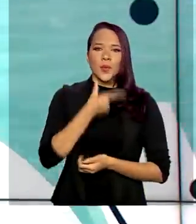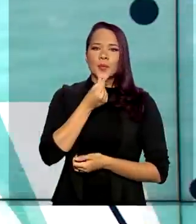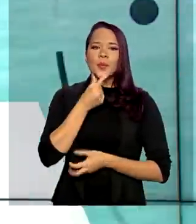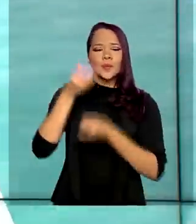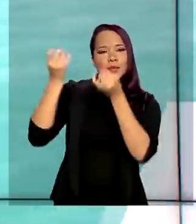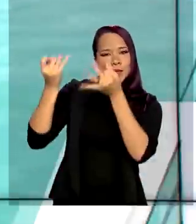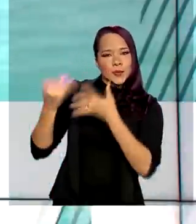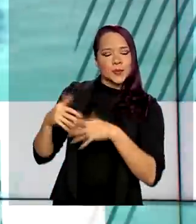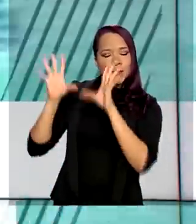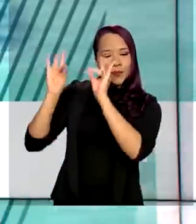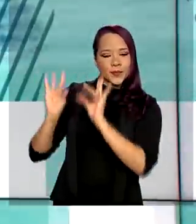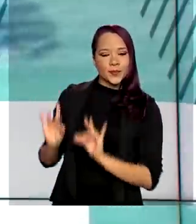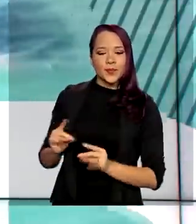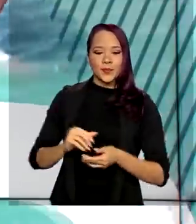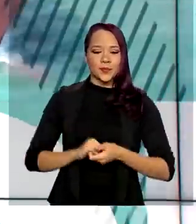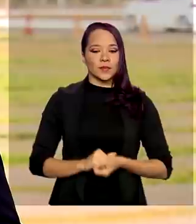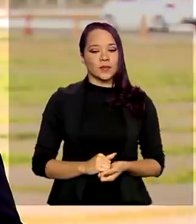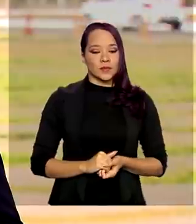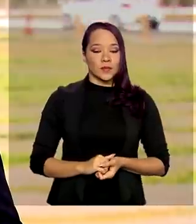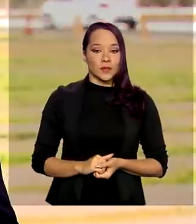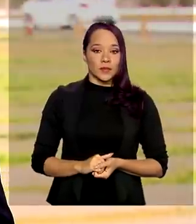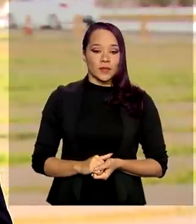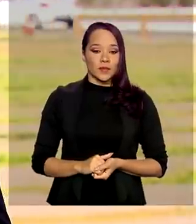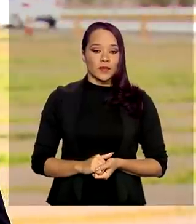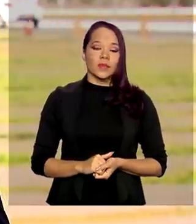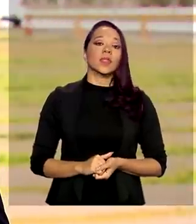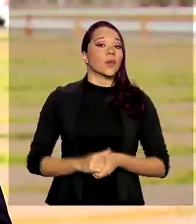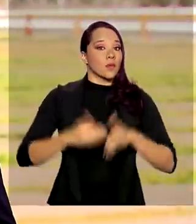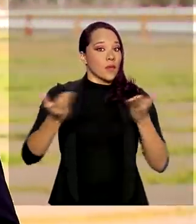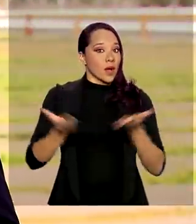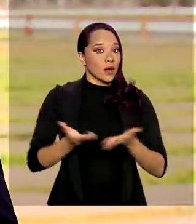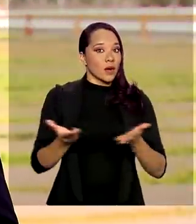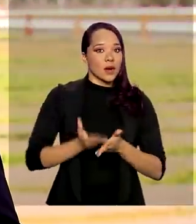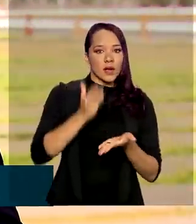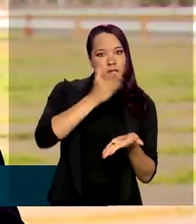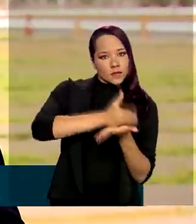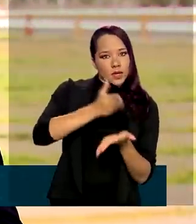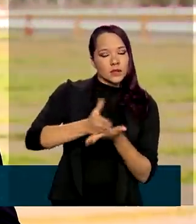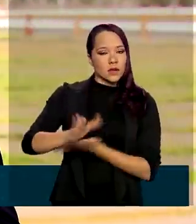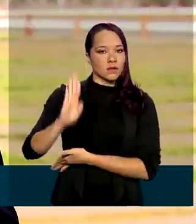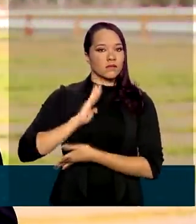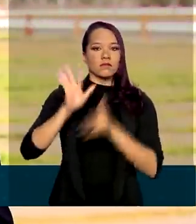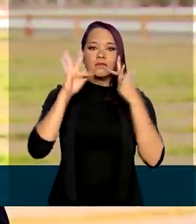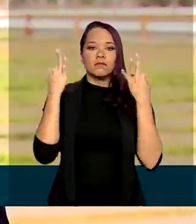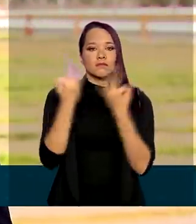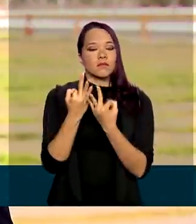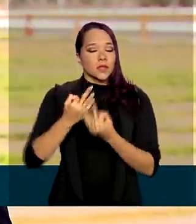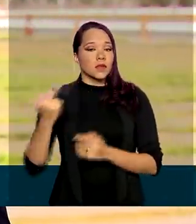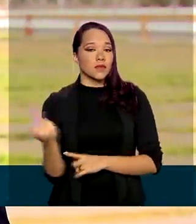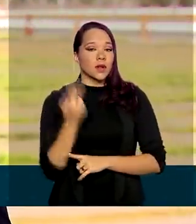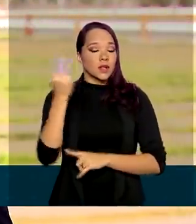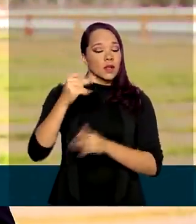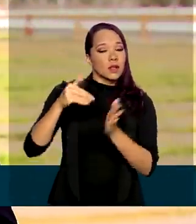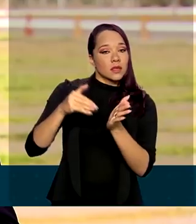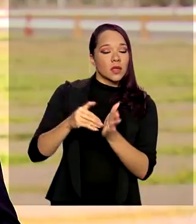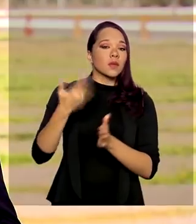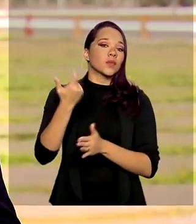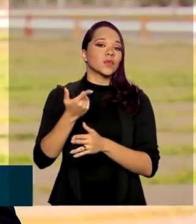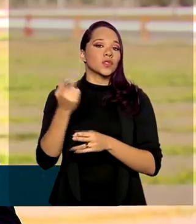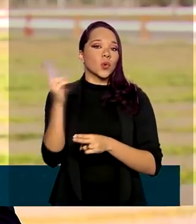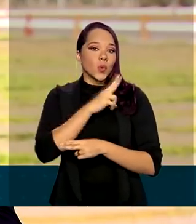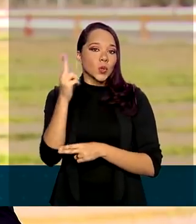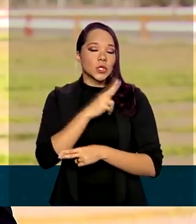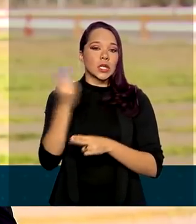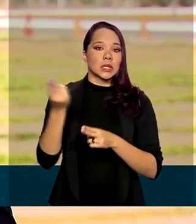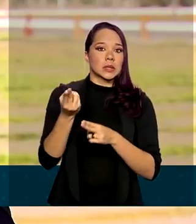Queiroz tem as informações. A partir de agora, as parcelas do Bolsa Família vão ter validade enquanto durar o decreto de calamidade